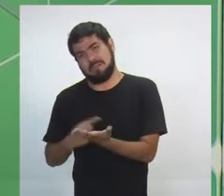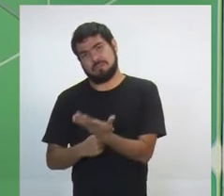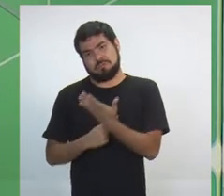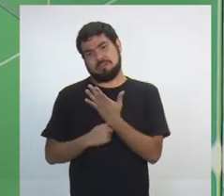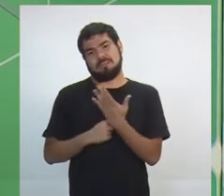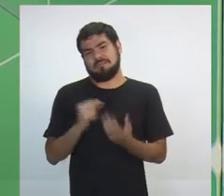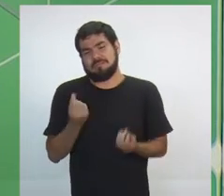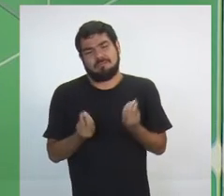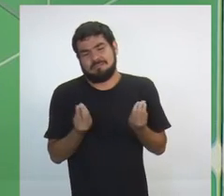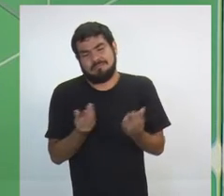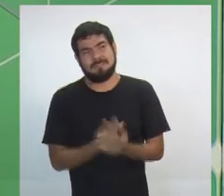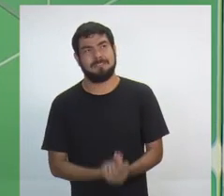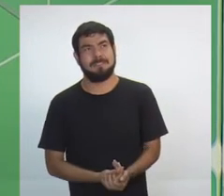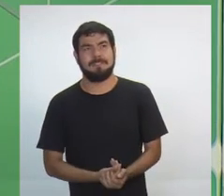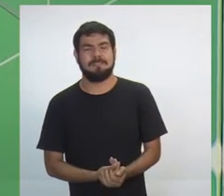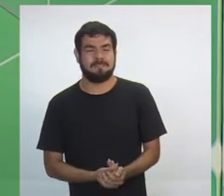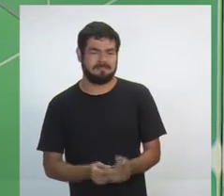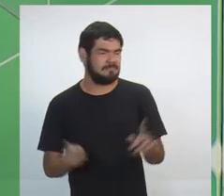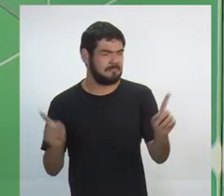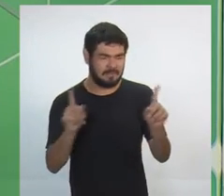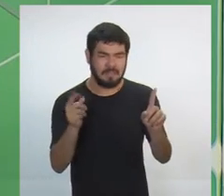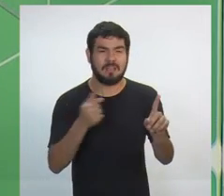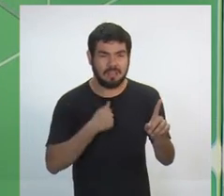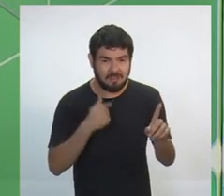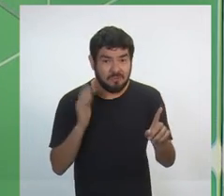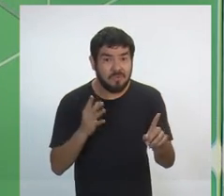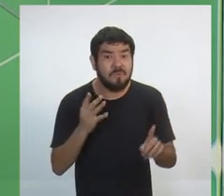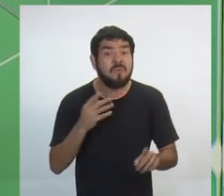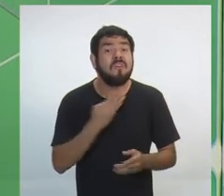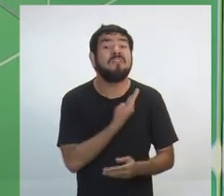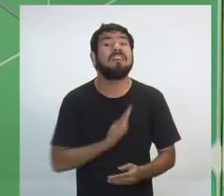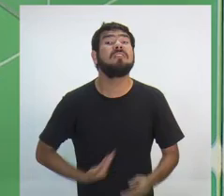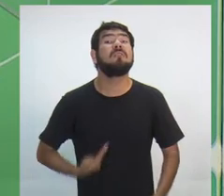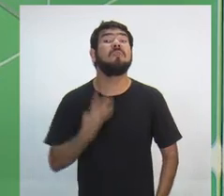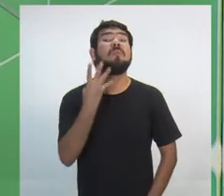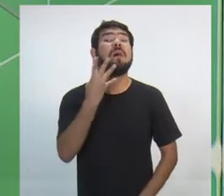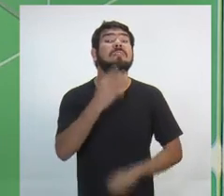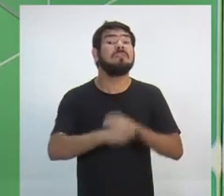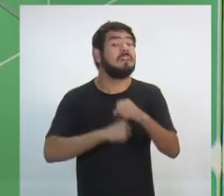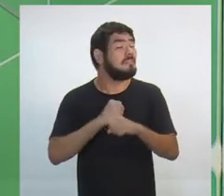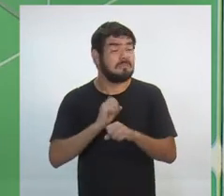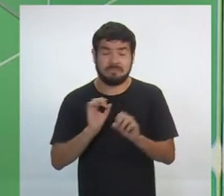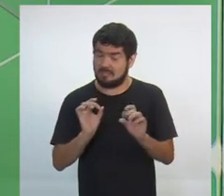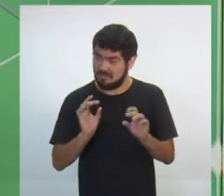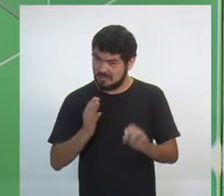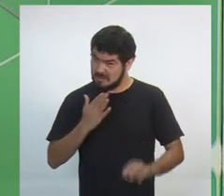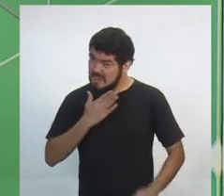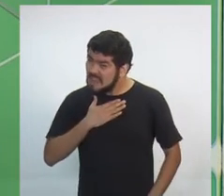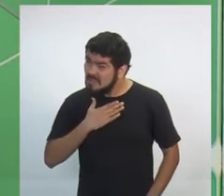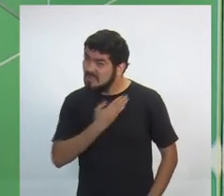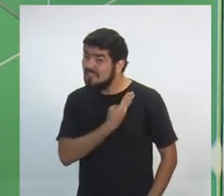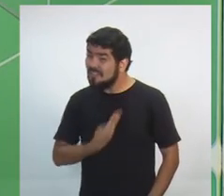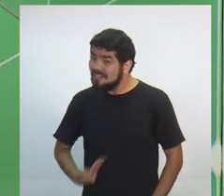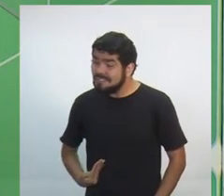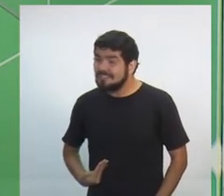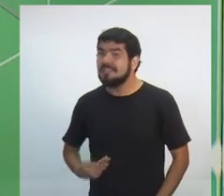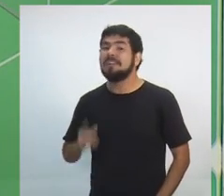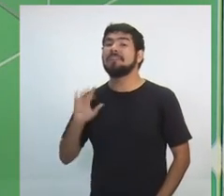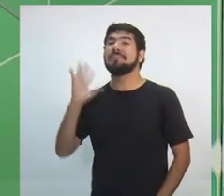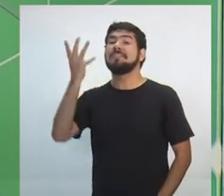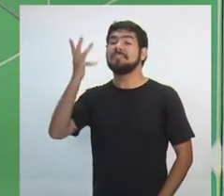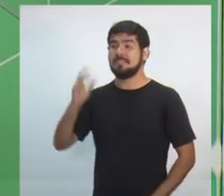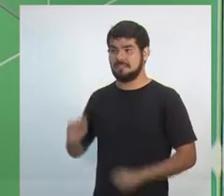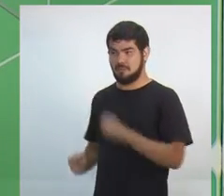qualidade de vida? Eu lhe digo, eu fui governador há apenas quatro anos. No meu governo, o Distrito Industrial